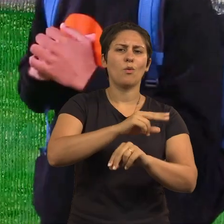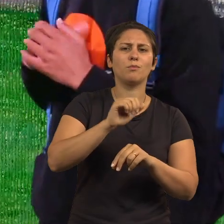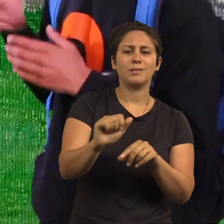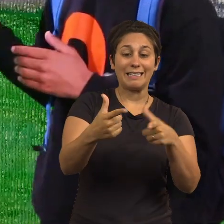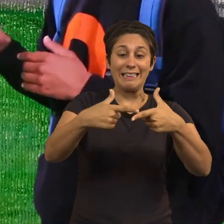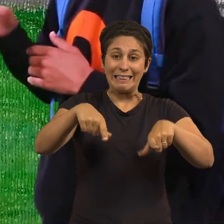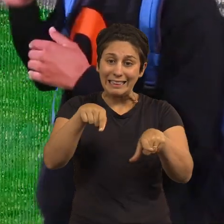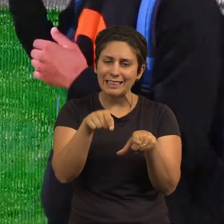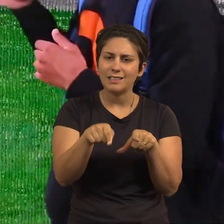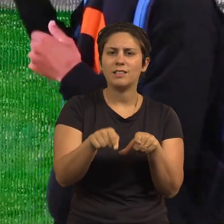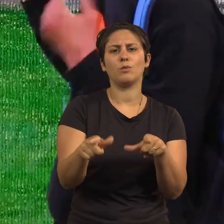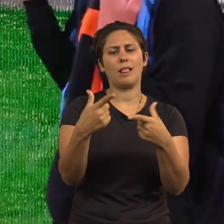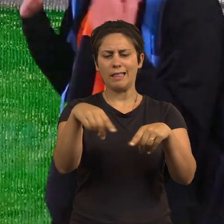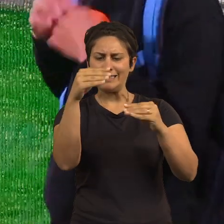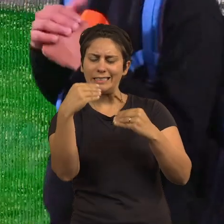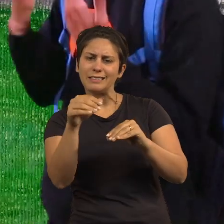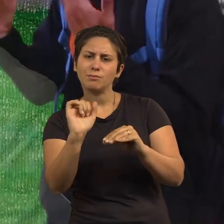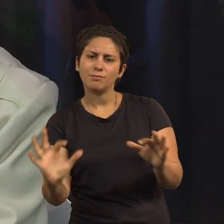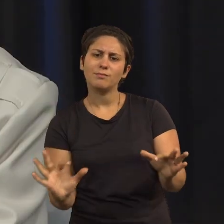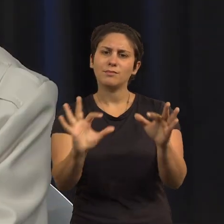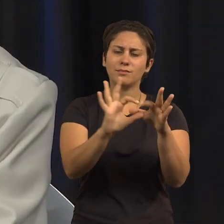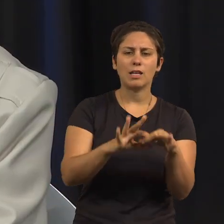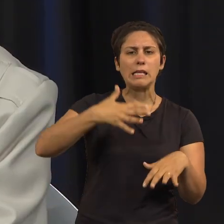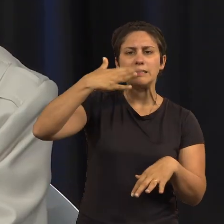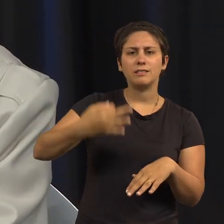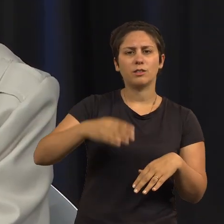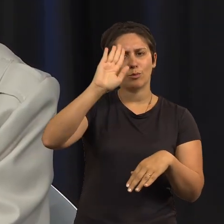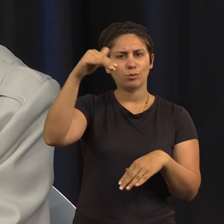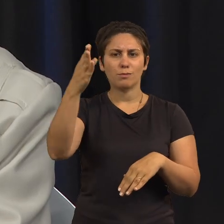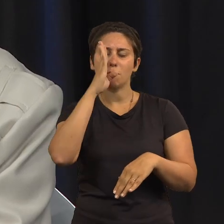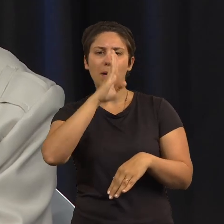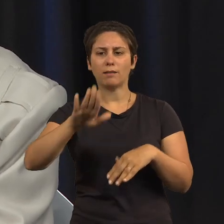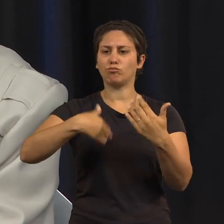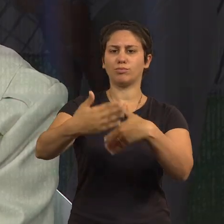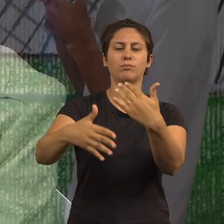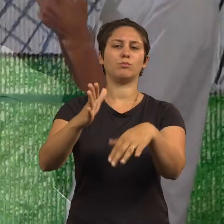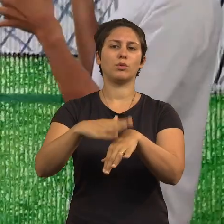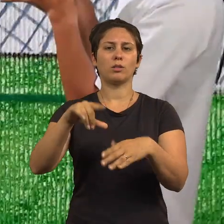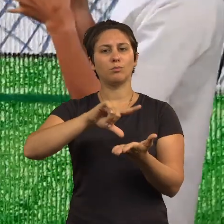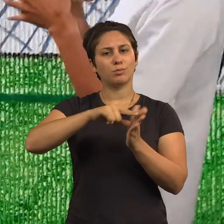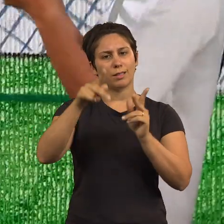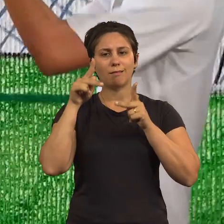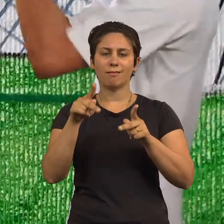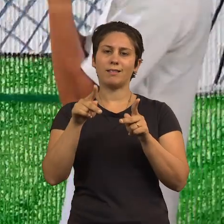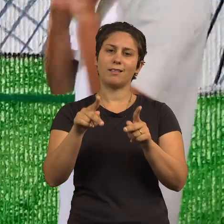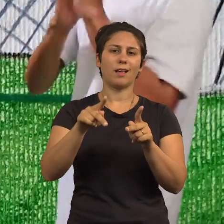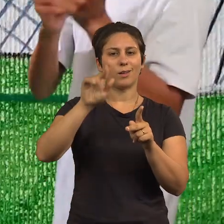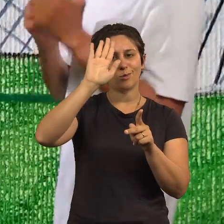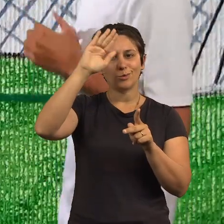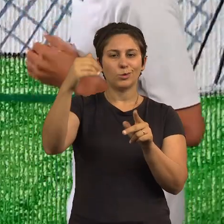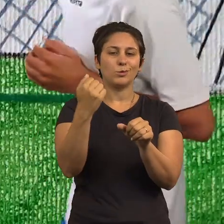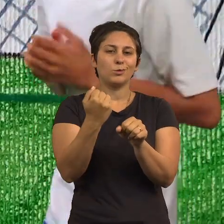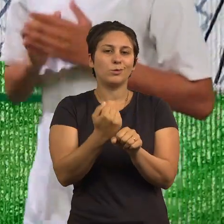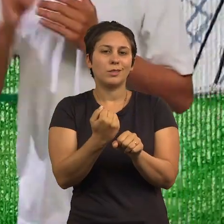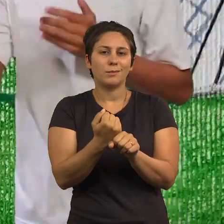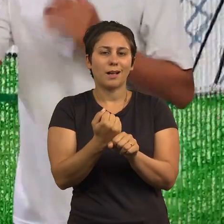absoluta de que os vão pôr em prática, porque eles transformaram-se em projetos didáticos a serem aplicados quando eles forem para